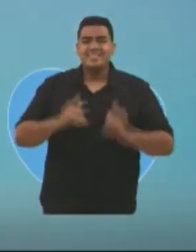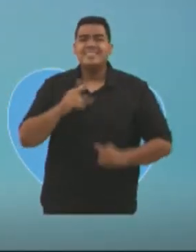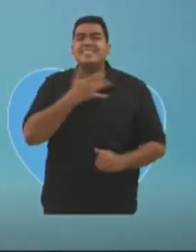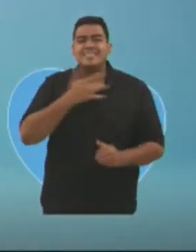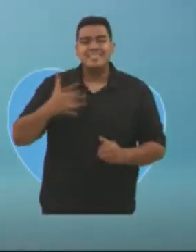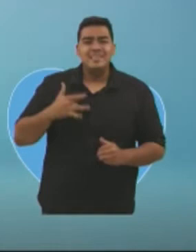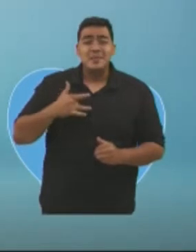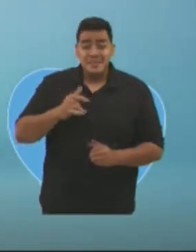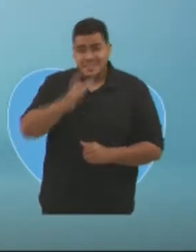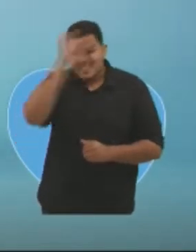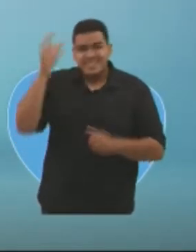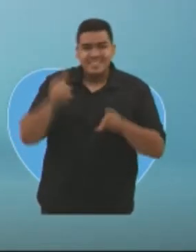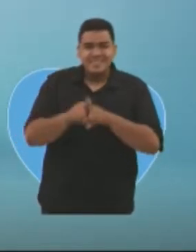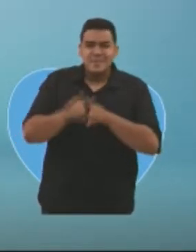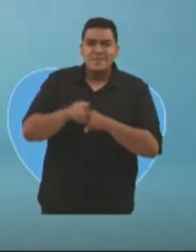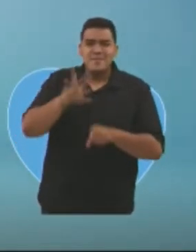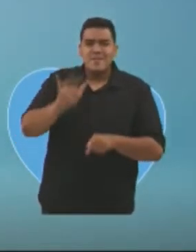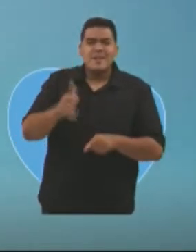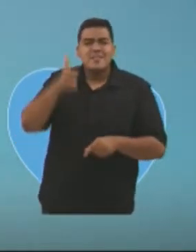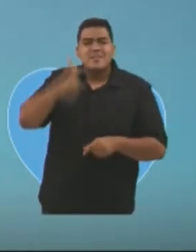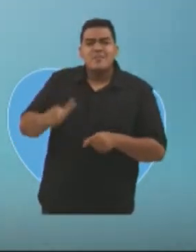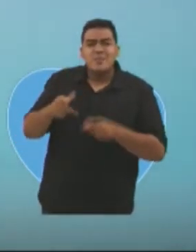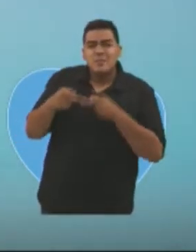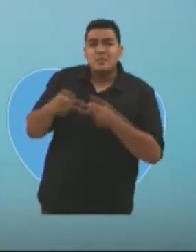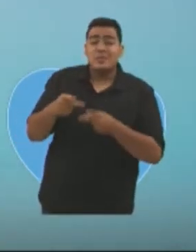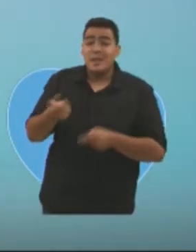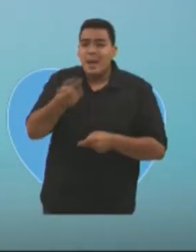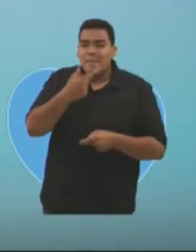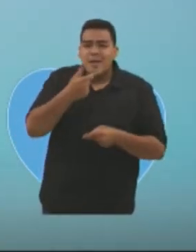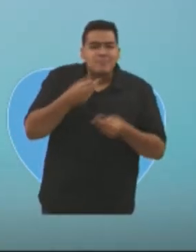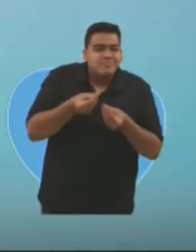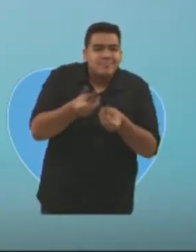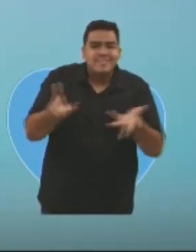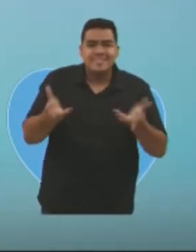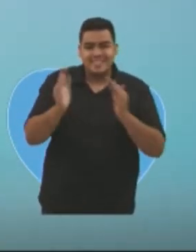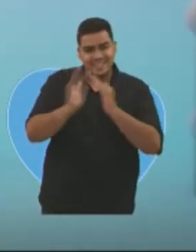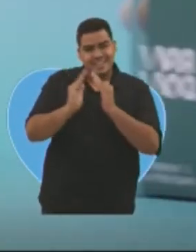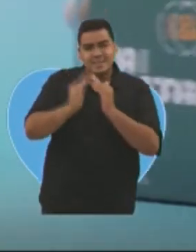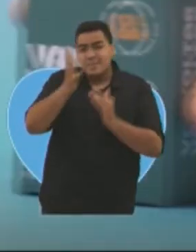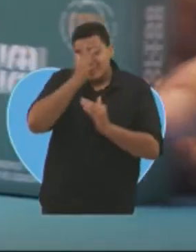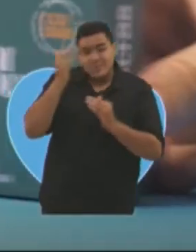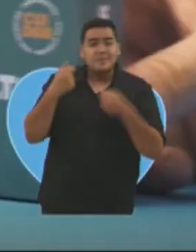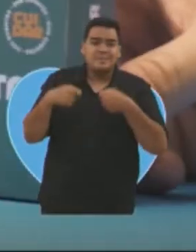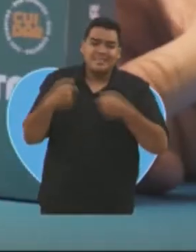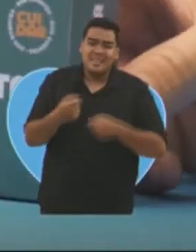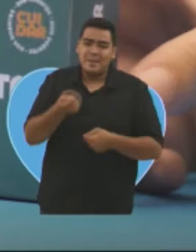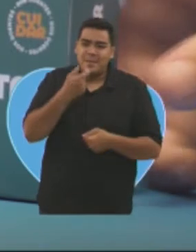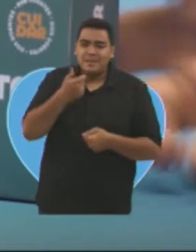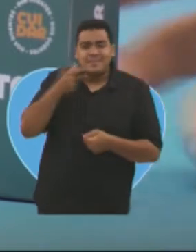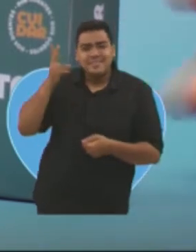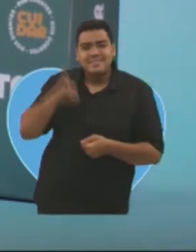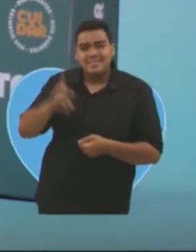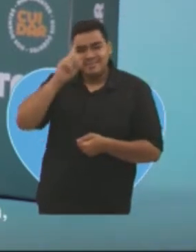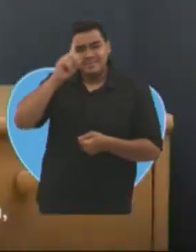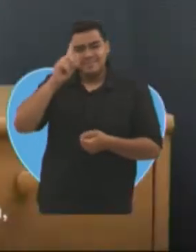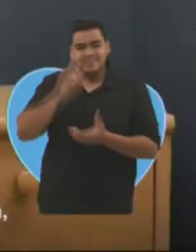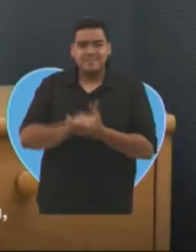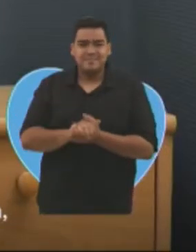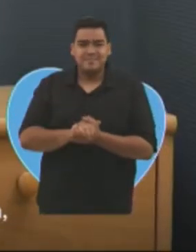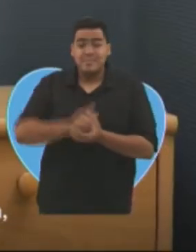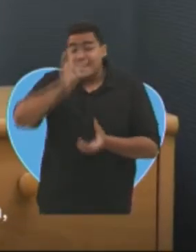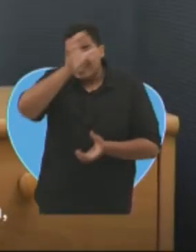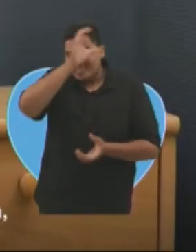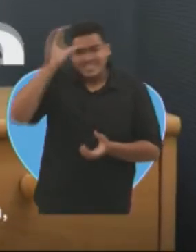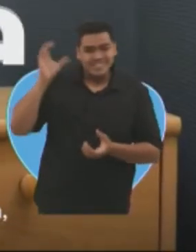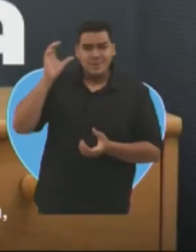Cícero também vai trazer de volta o programa de entrega de remédios em casa para todos que necessitam de medicamentos de uso continuado. Foi